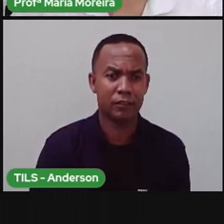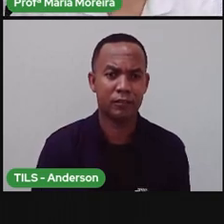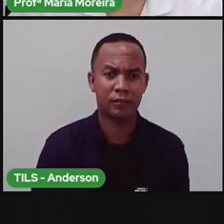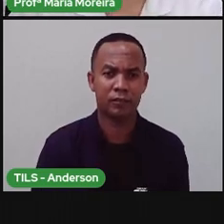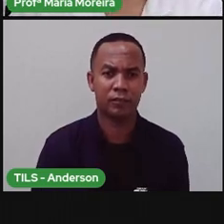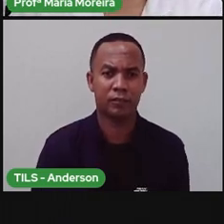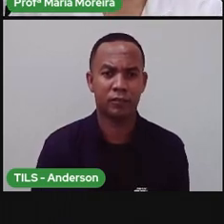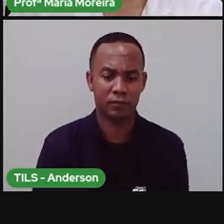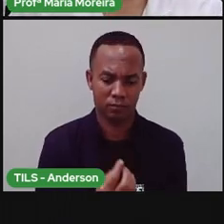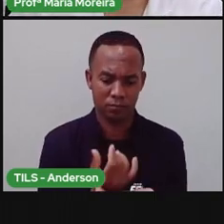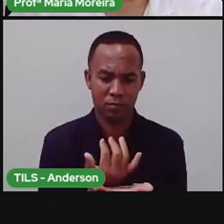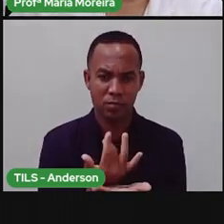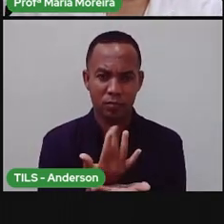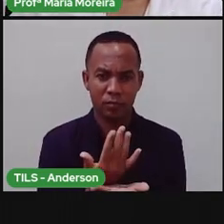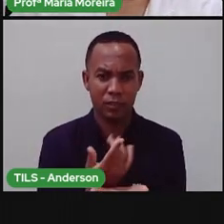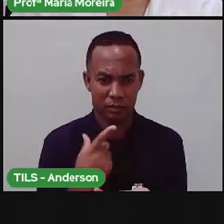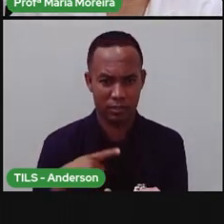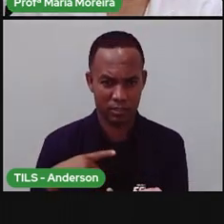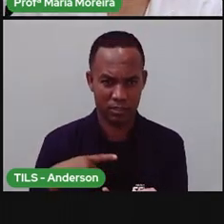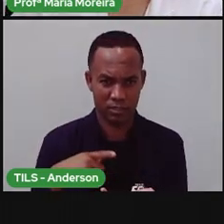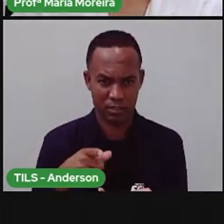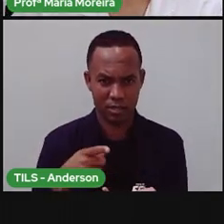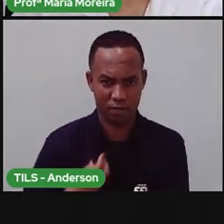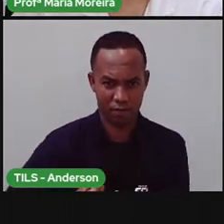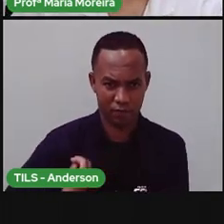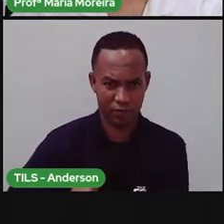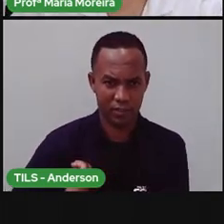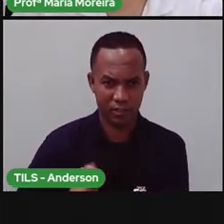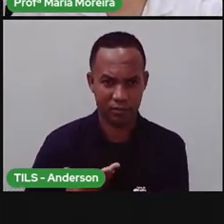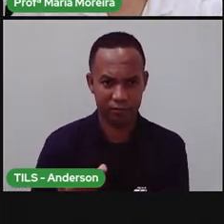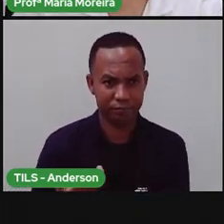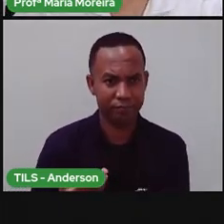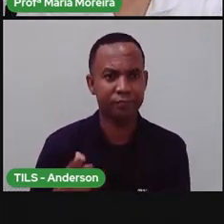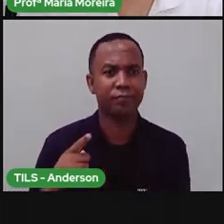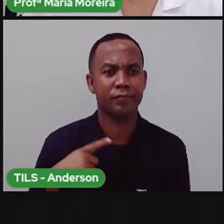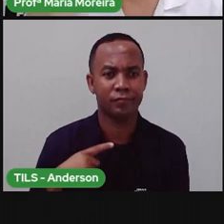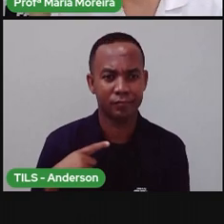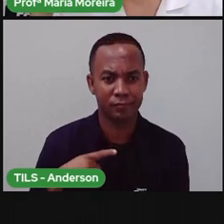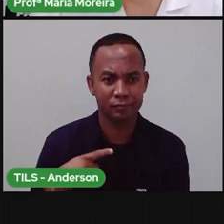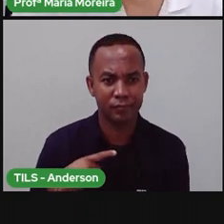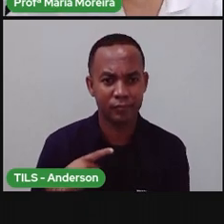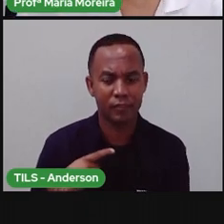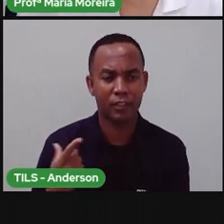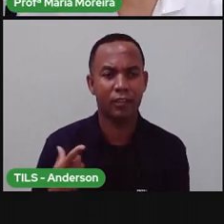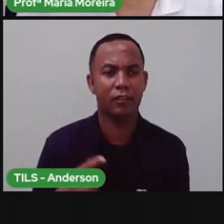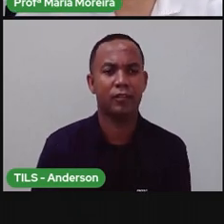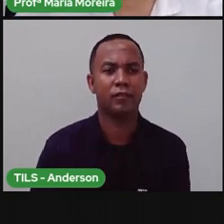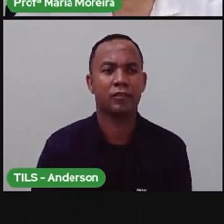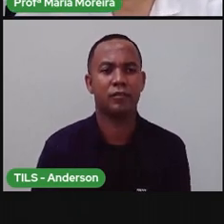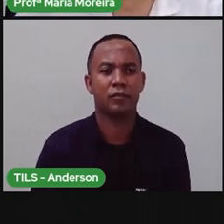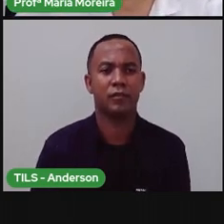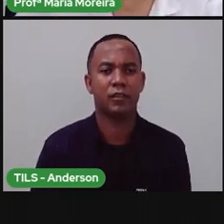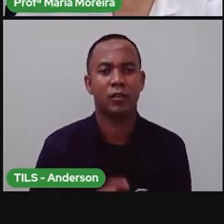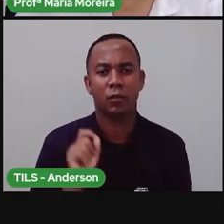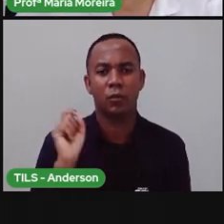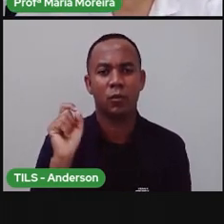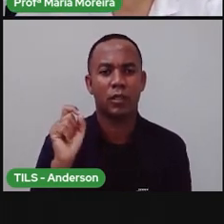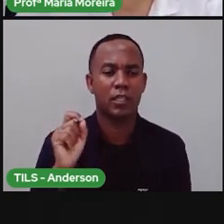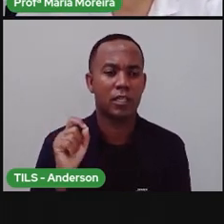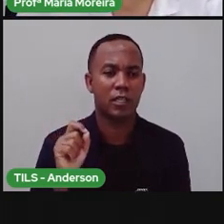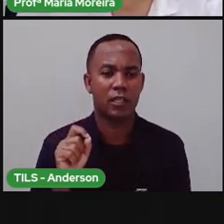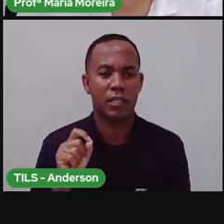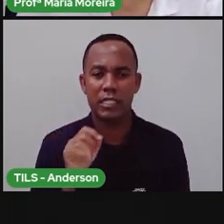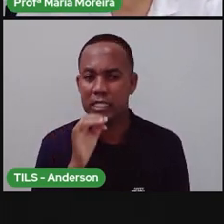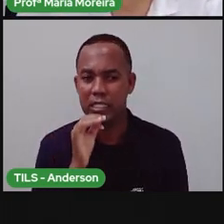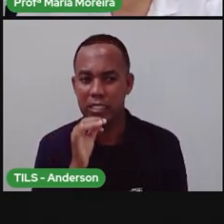plantinha que está aí na mão dessa pessoa na imagem, ela tem vida? Tem. E aquela experiência que a gente fez com o sol? Lembra